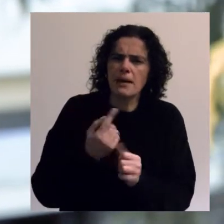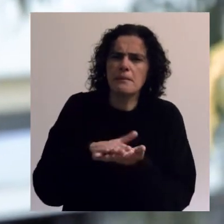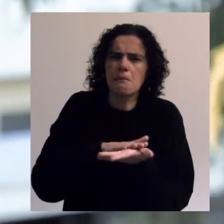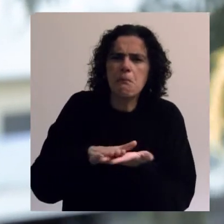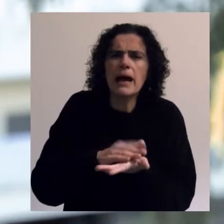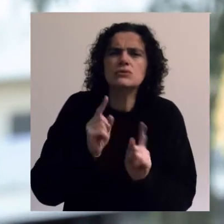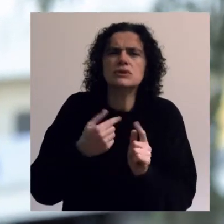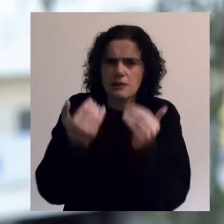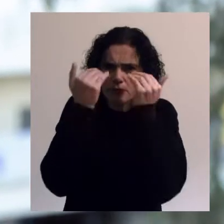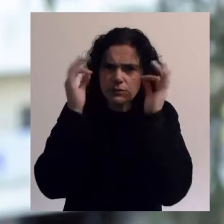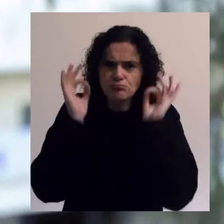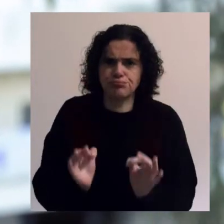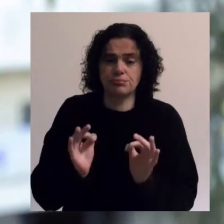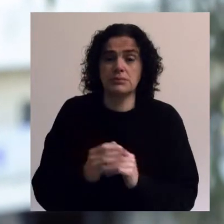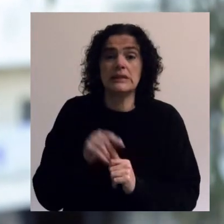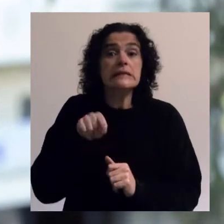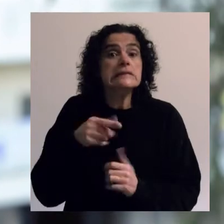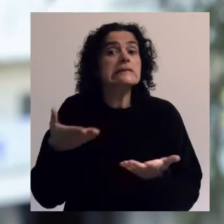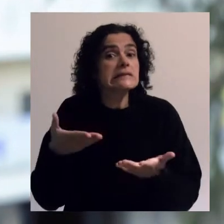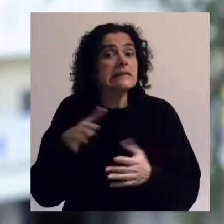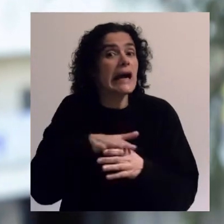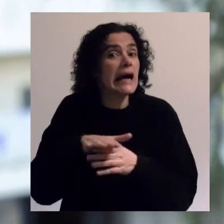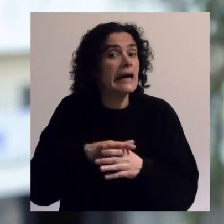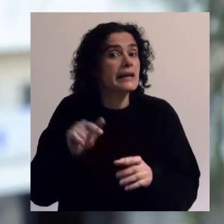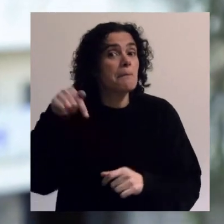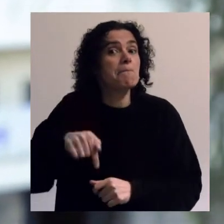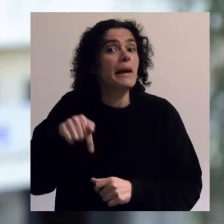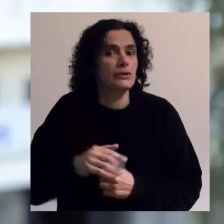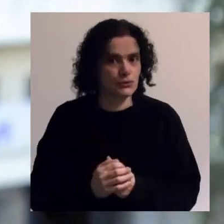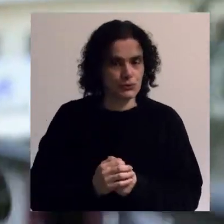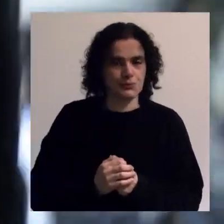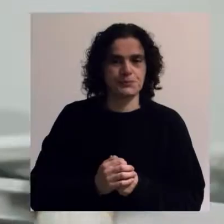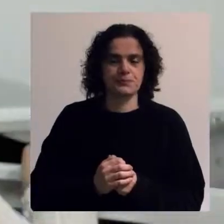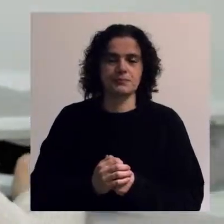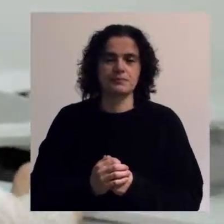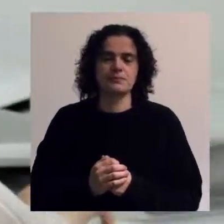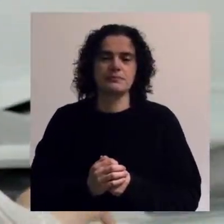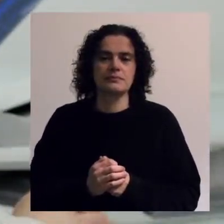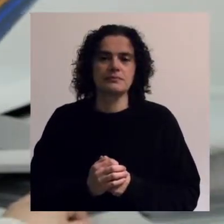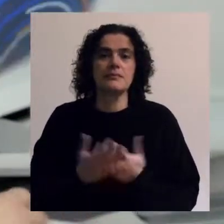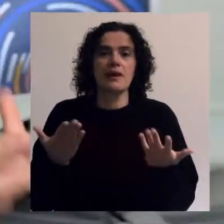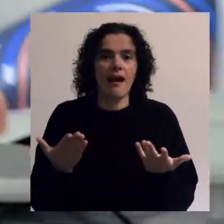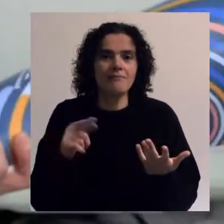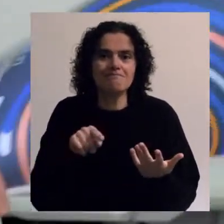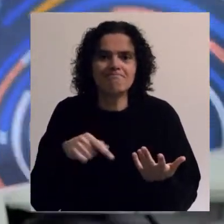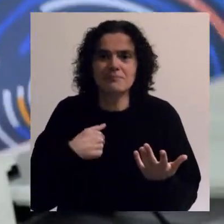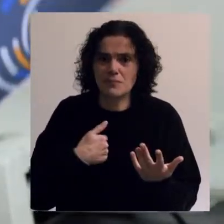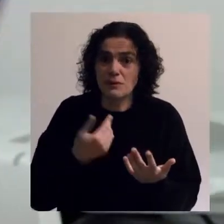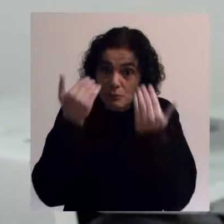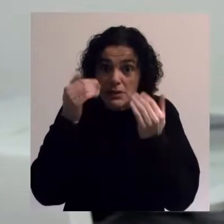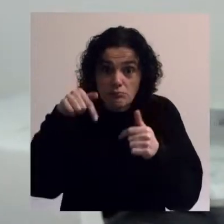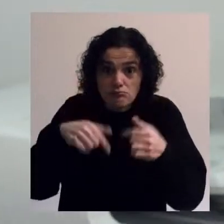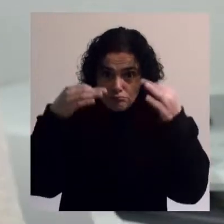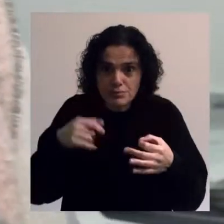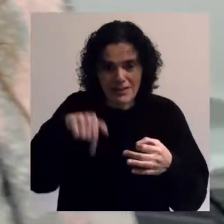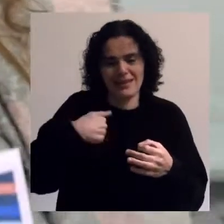fundamentado em formação FIDIGNA. Mas esta parte é lá em baixo. Ah! Informação FIDIGNA